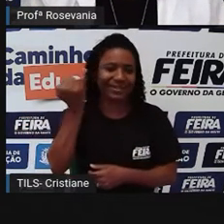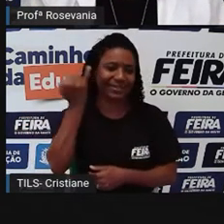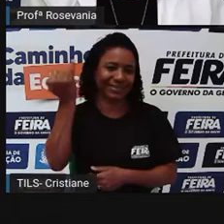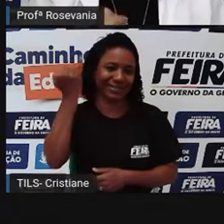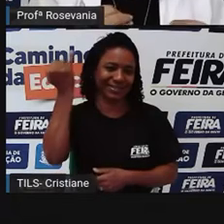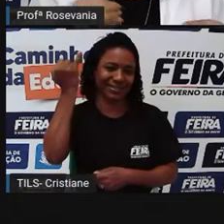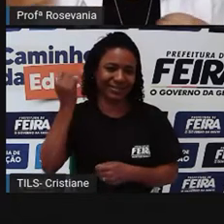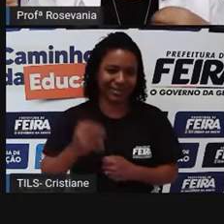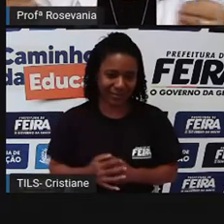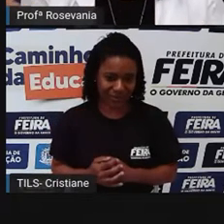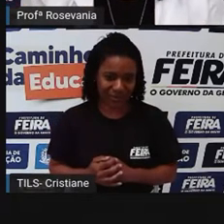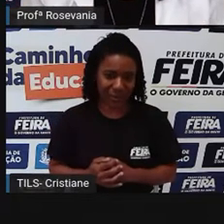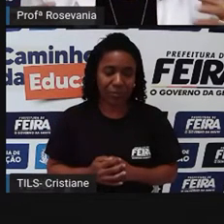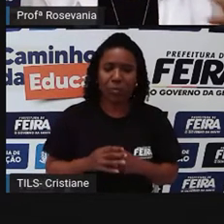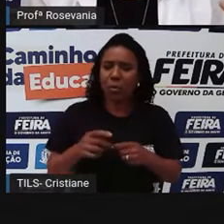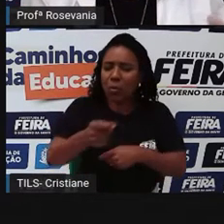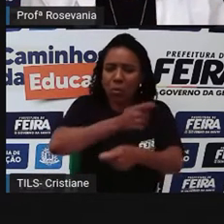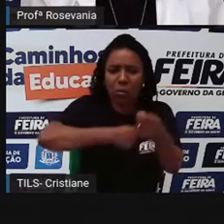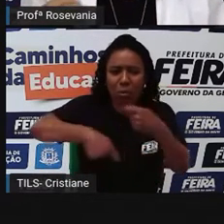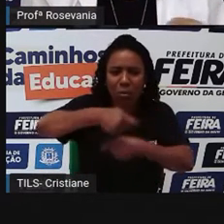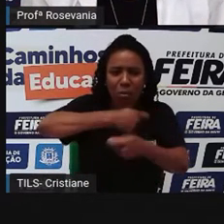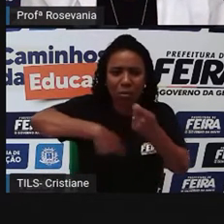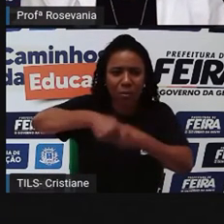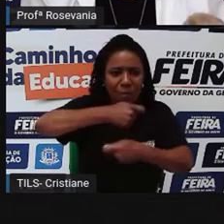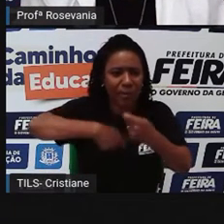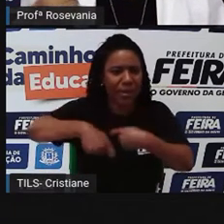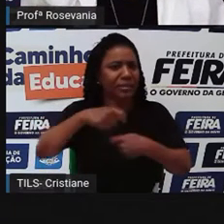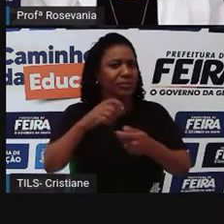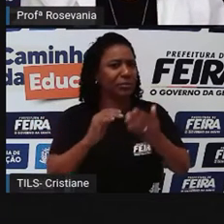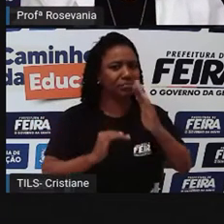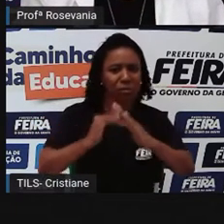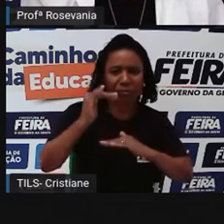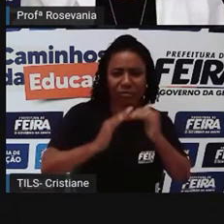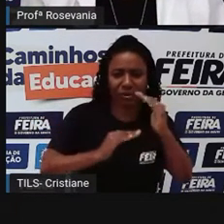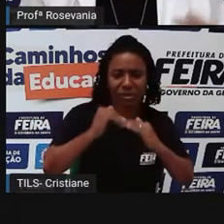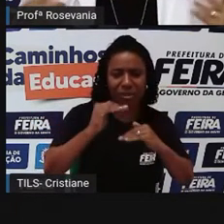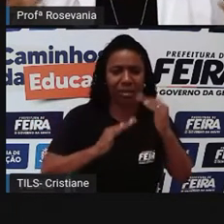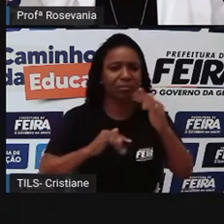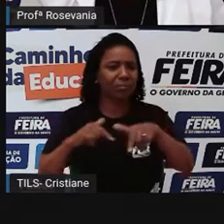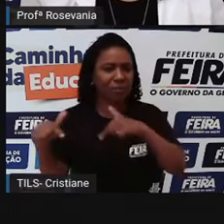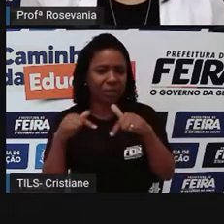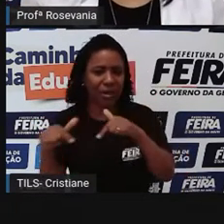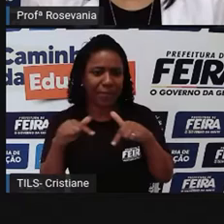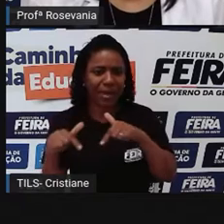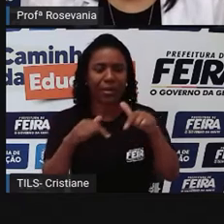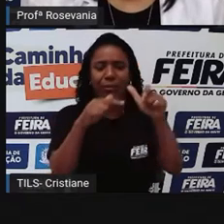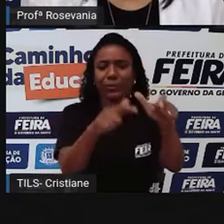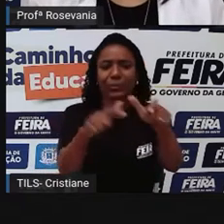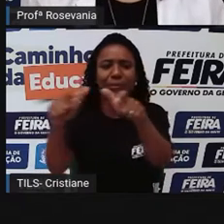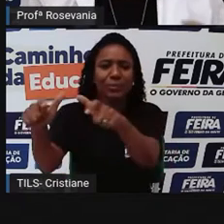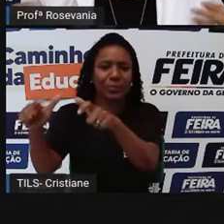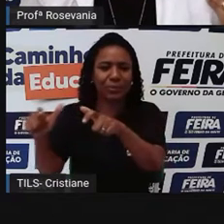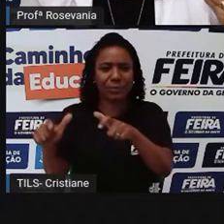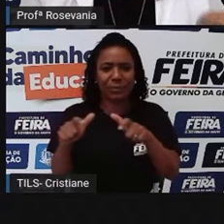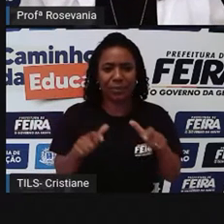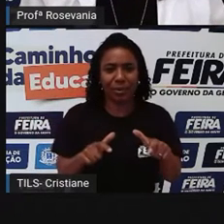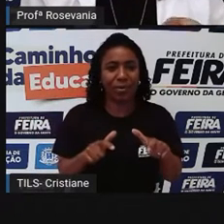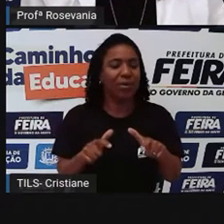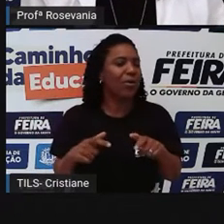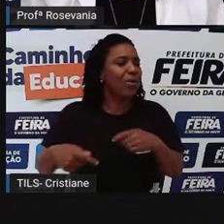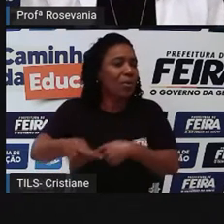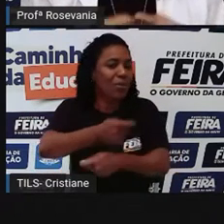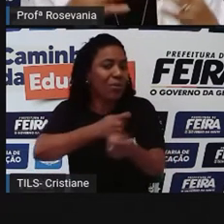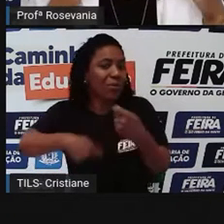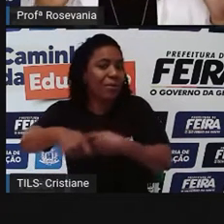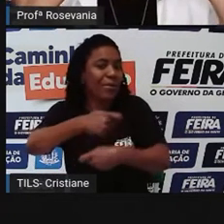particularidades, assim, até de profissões, de espaços. Como é que está dividido isso? A gente vai falar